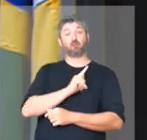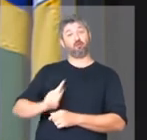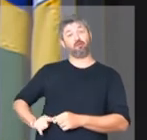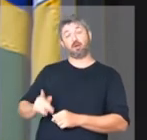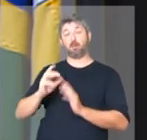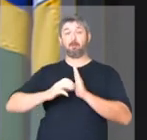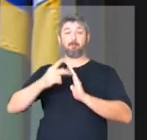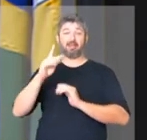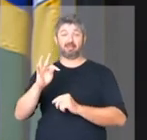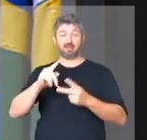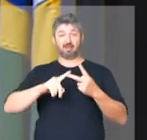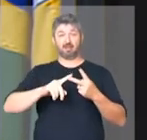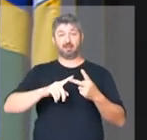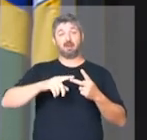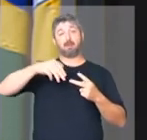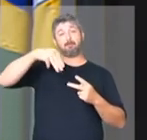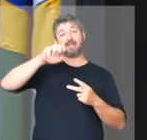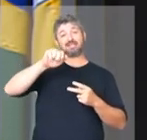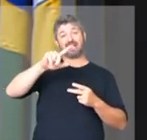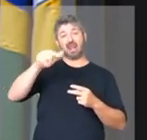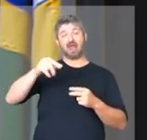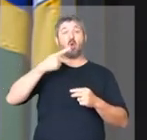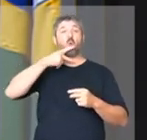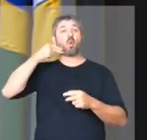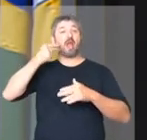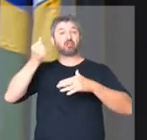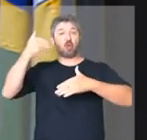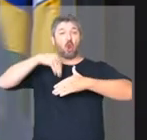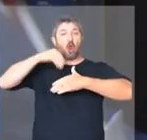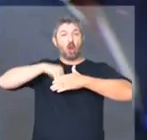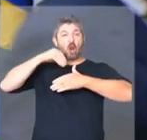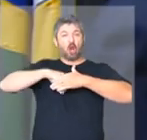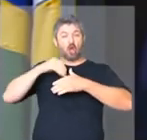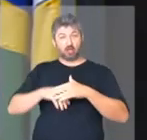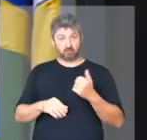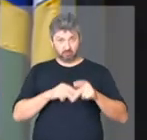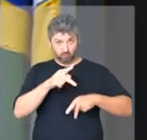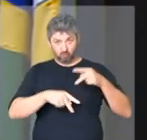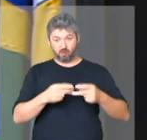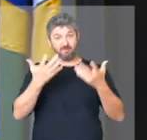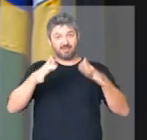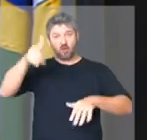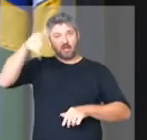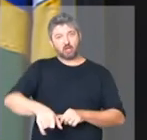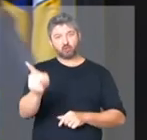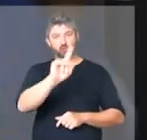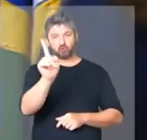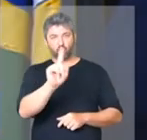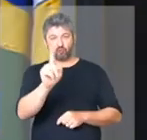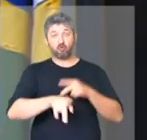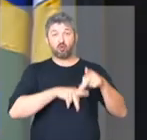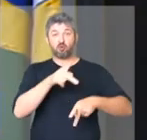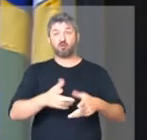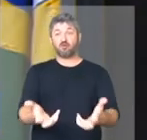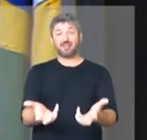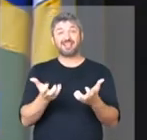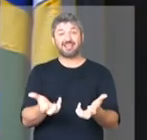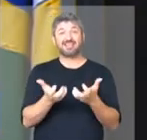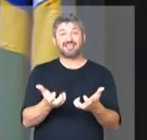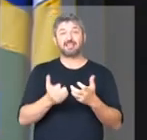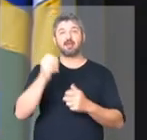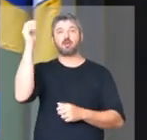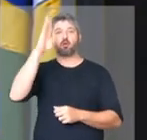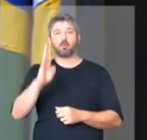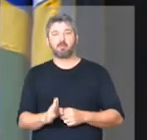Mensalão, Cuecão, todo tipo de caso de corrupção. E o povo brasileiro não quer isso de volta. O povo brasileiro quer o Brasil